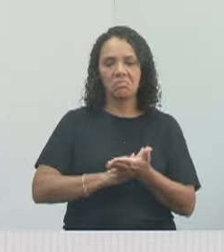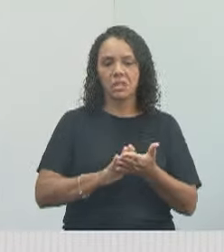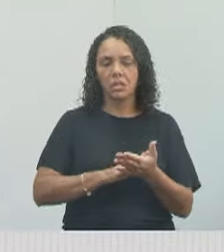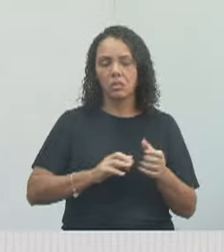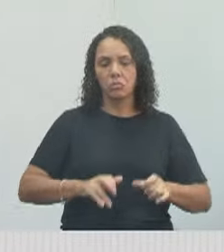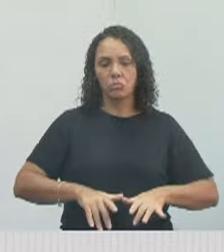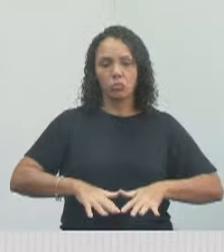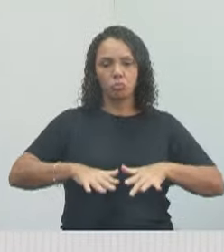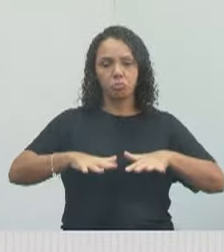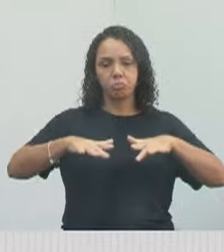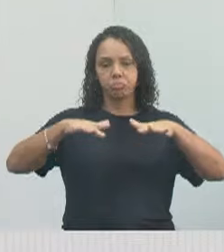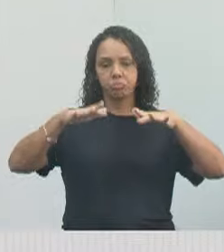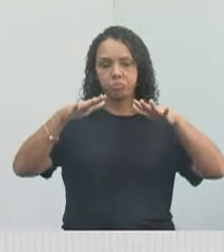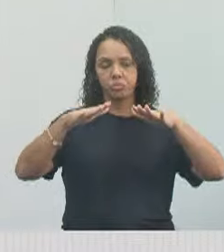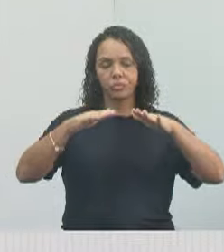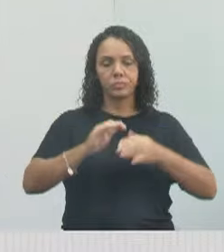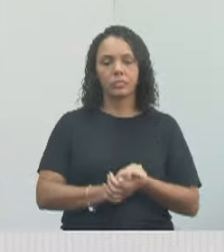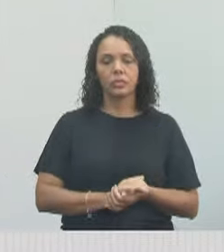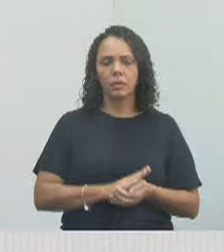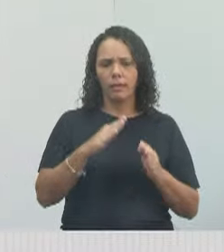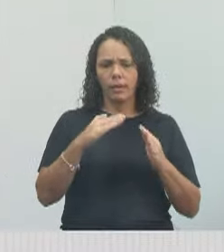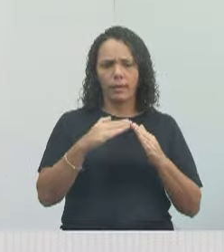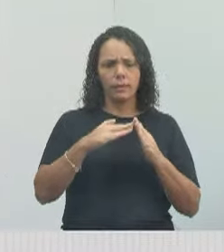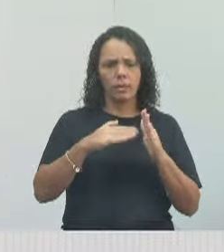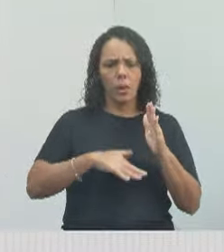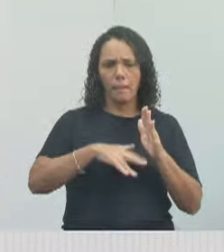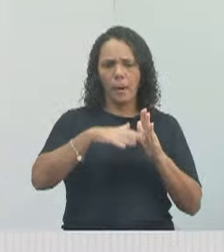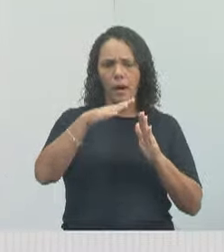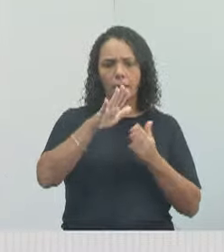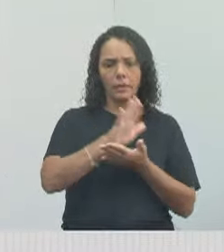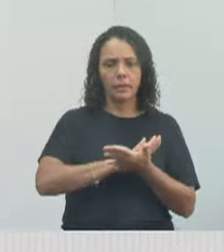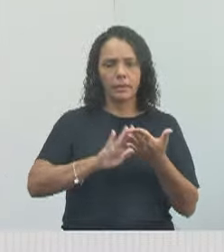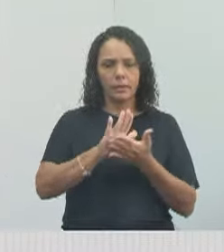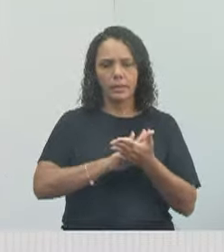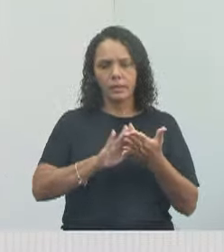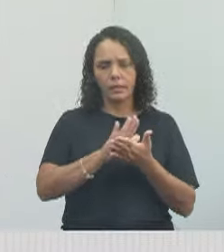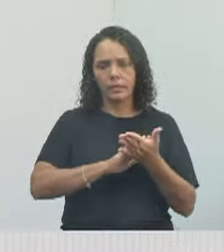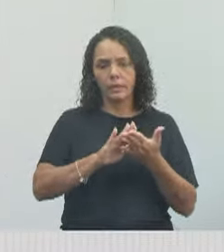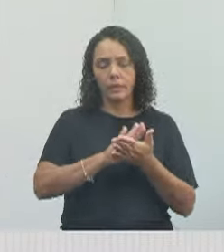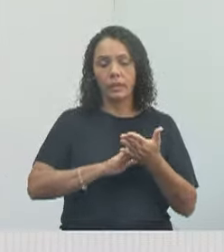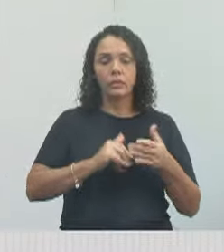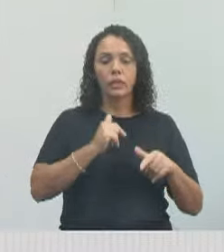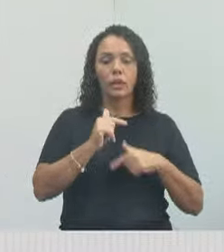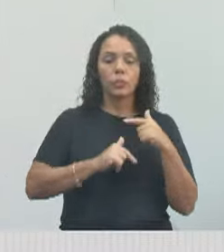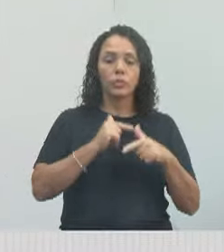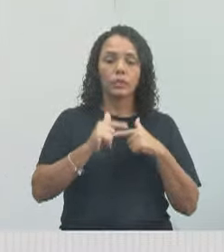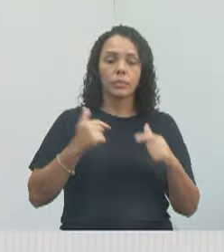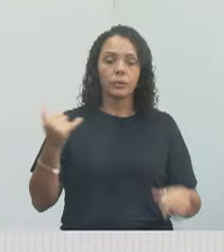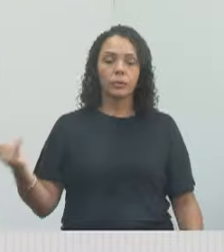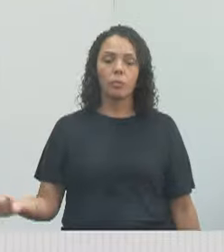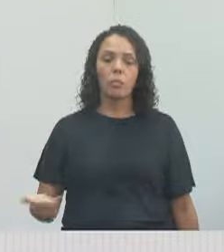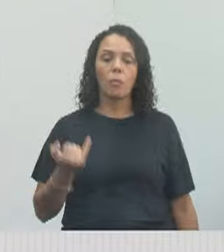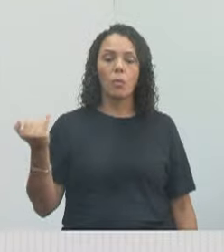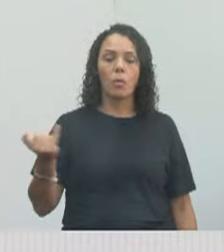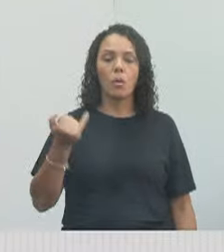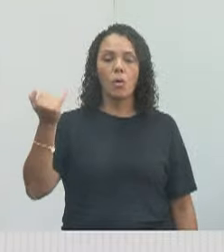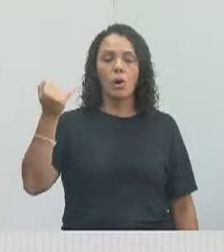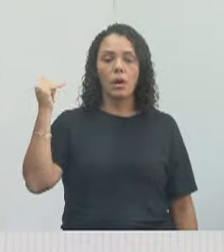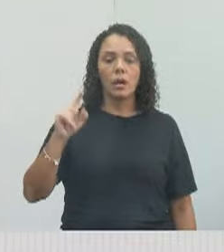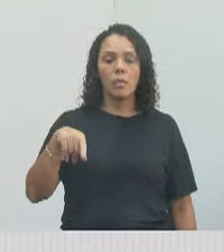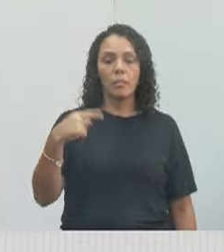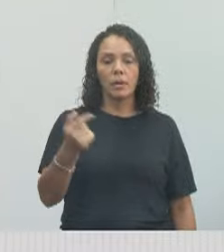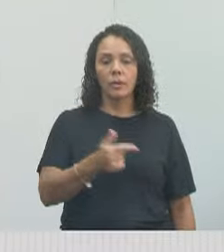Esse ano as casas não foram afetadas. É um trabalho gigantesco. Semana que vem eu vou estar